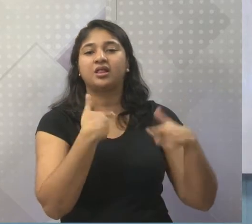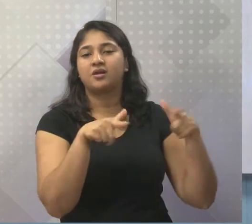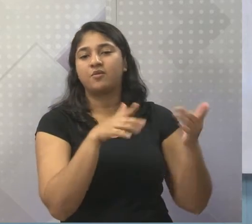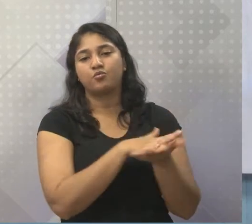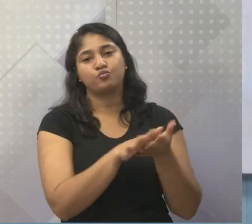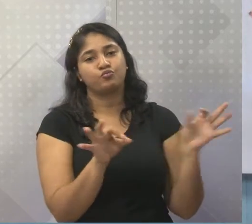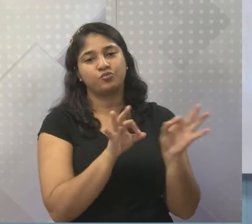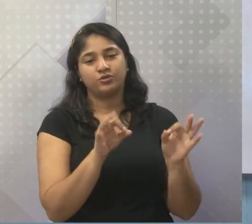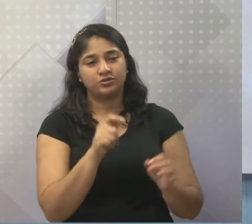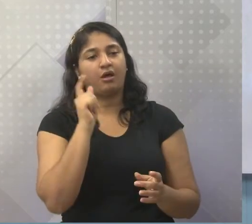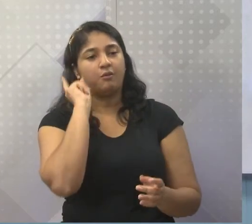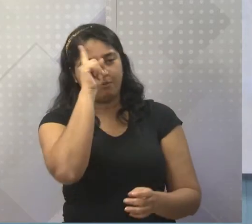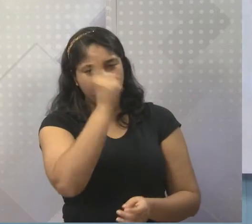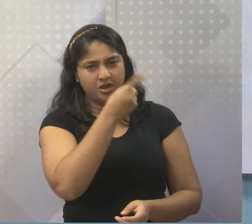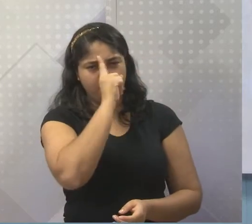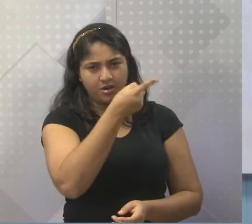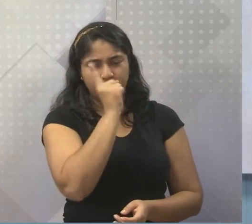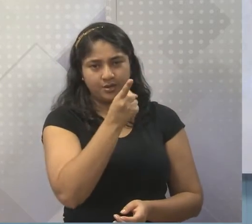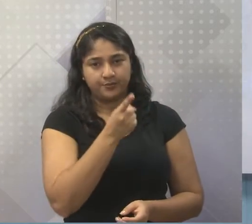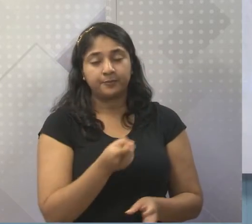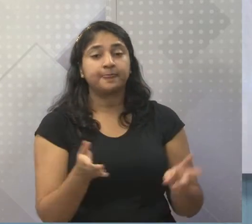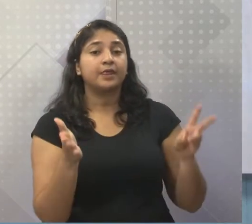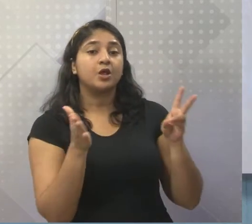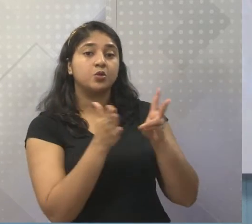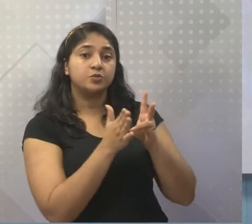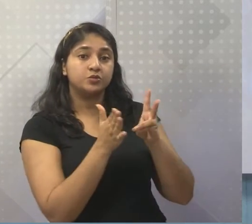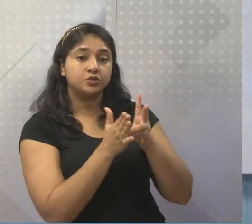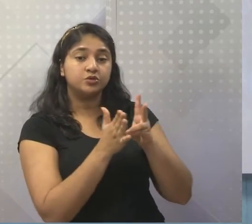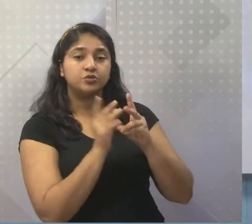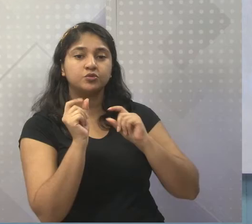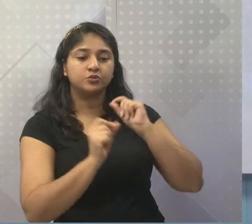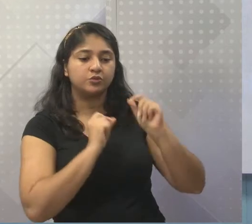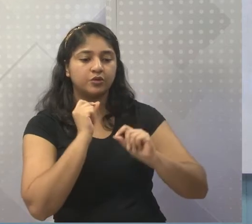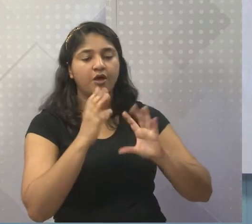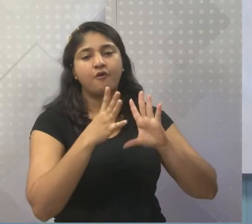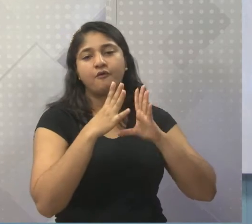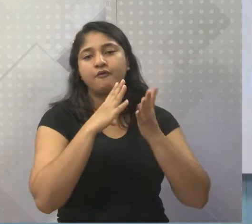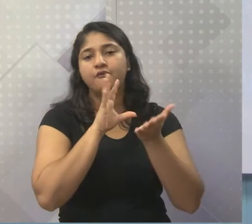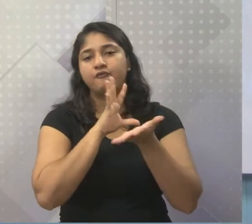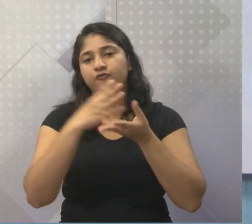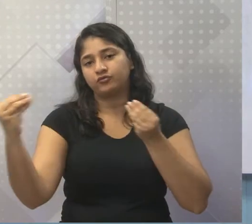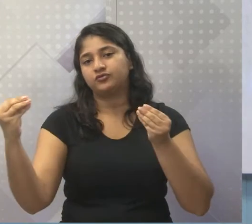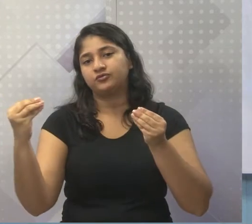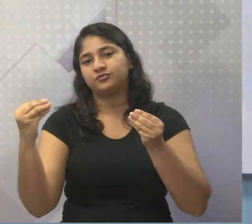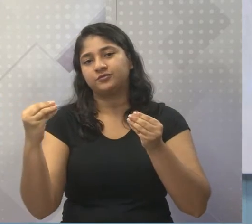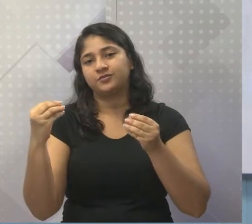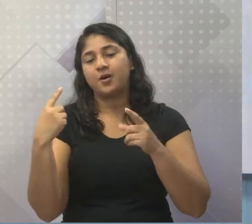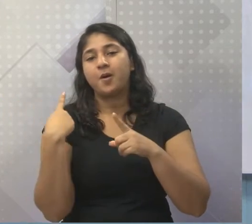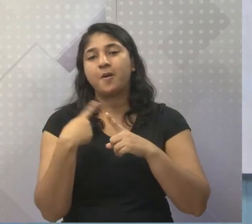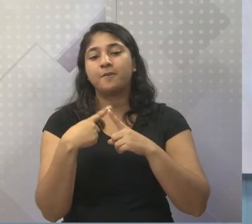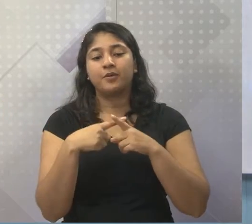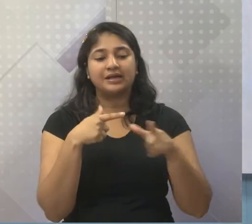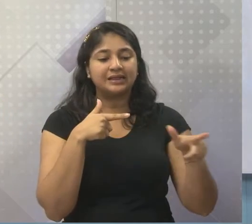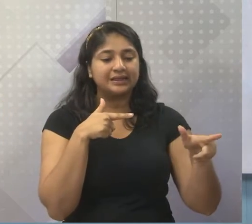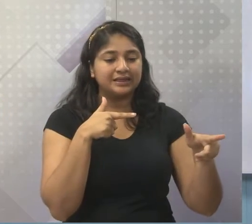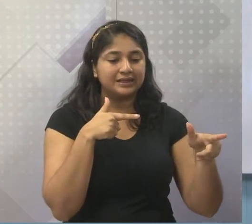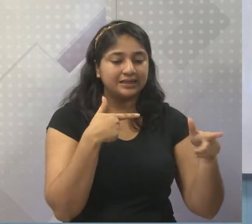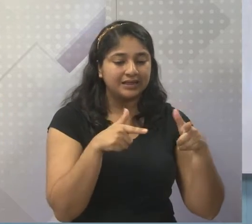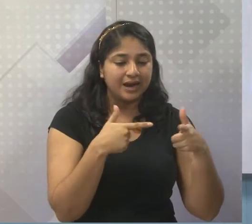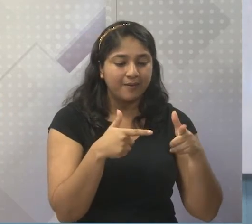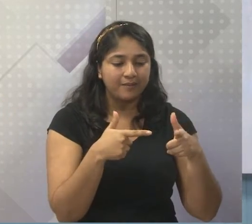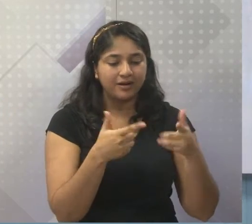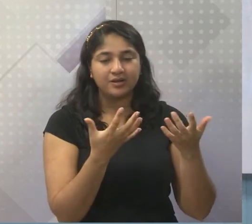eles só queriam mandar. Os indígenas, eles começaram a fugir para o norte do país e também não quiseram